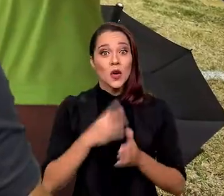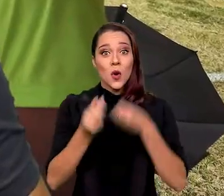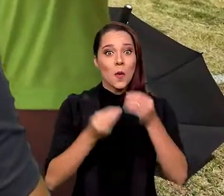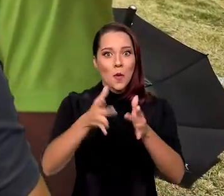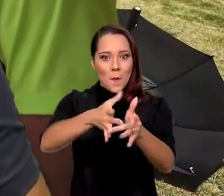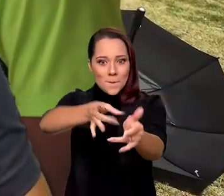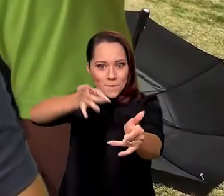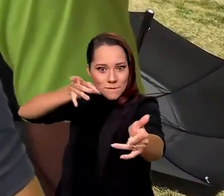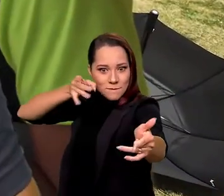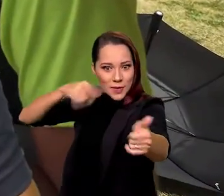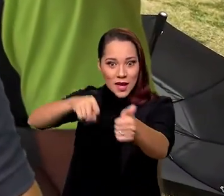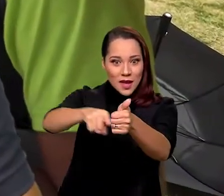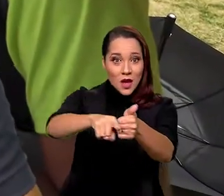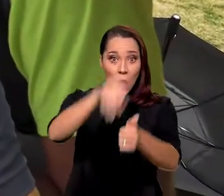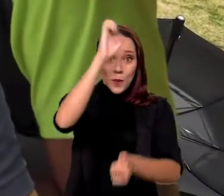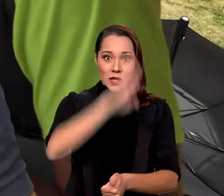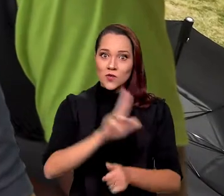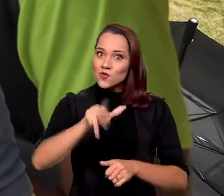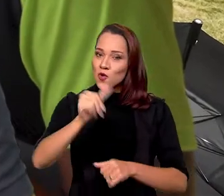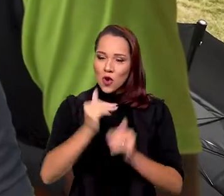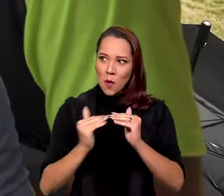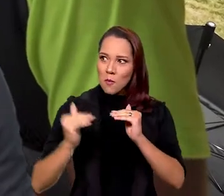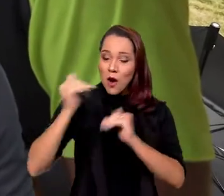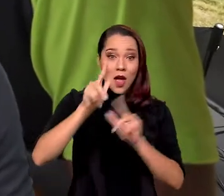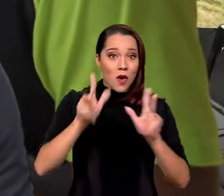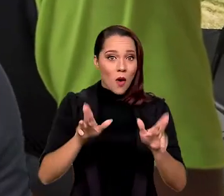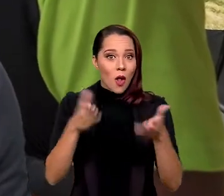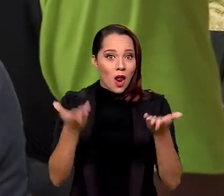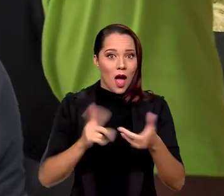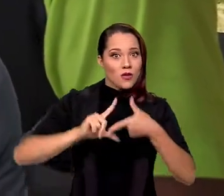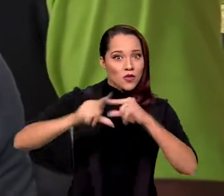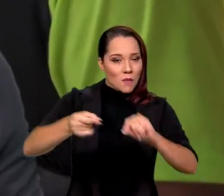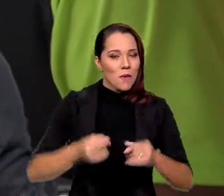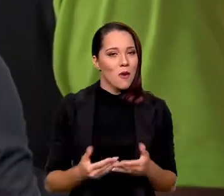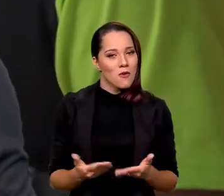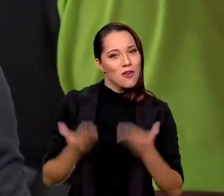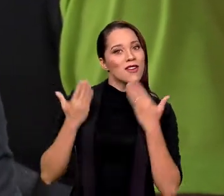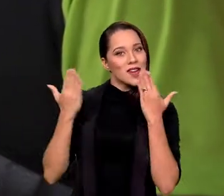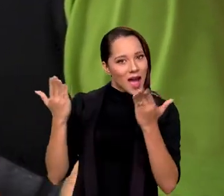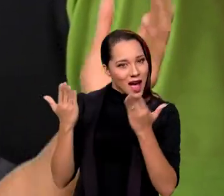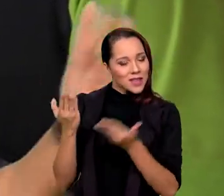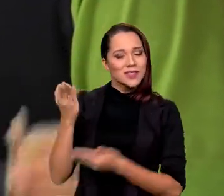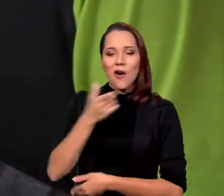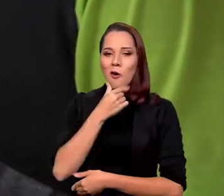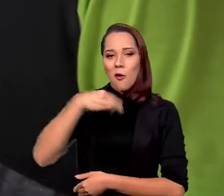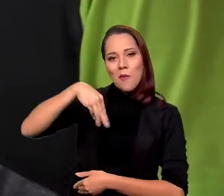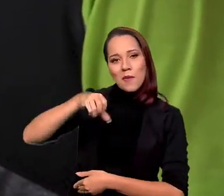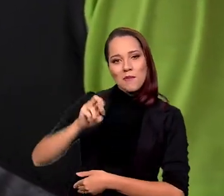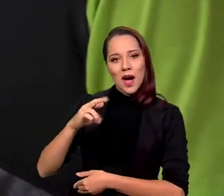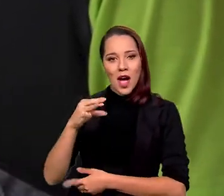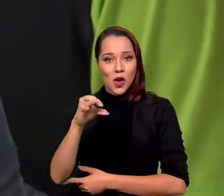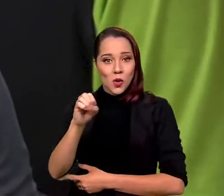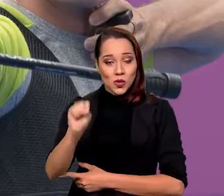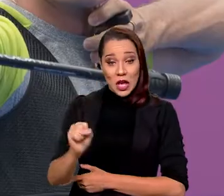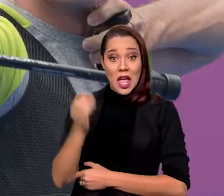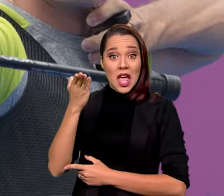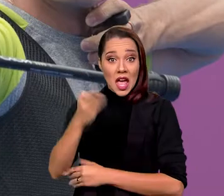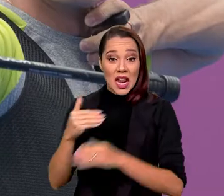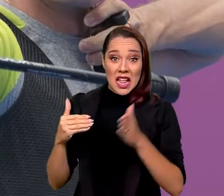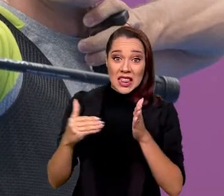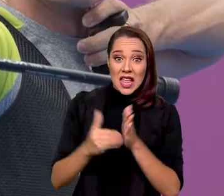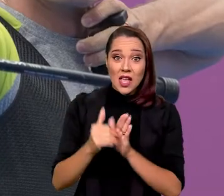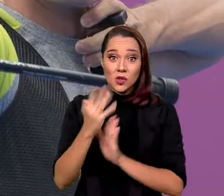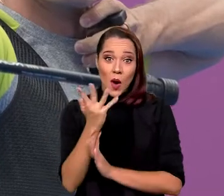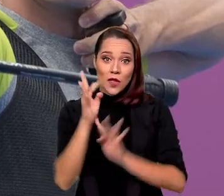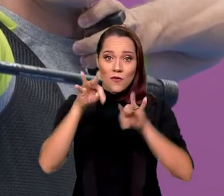E o tiro com o arco, hein? O Brasil nunca foi tão longe como agora, lá em Tóquio, graças ao Marcos de Almeida. Ele foi